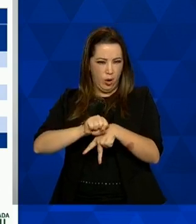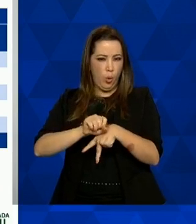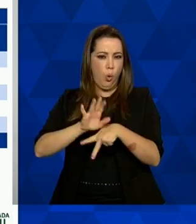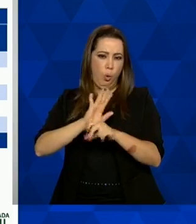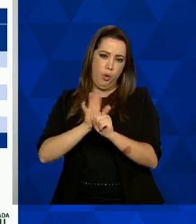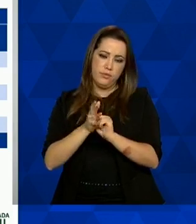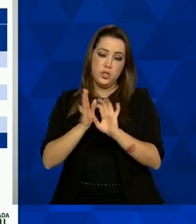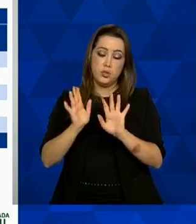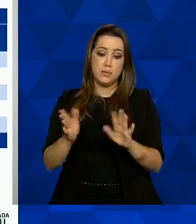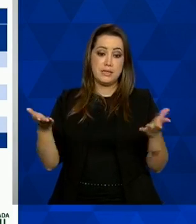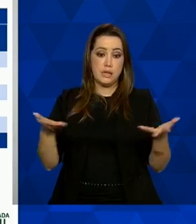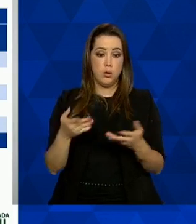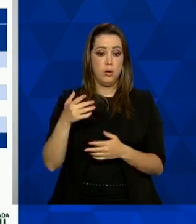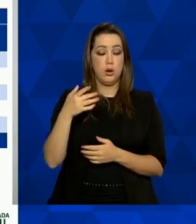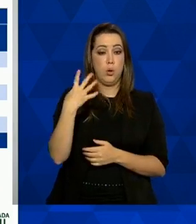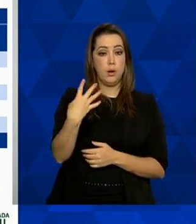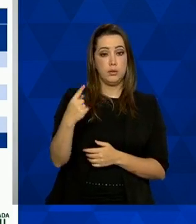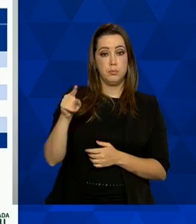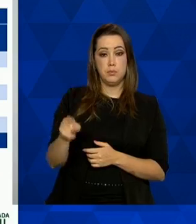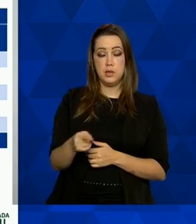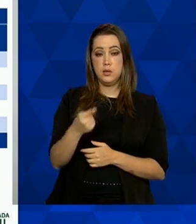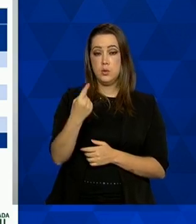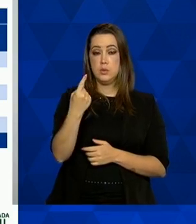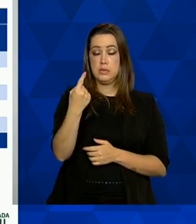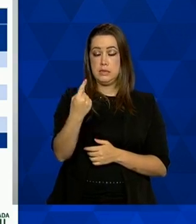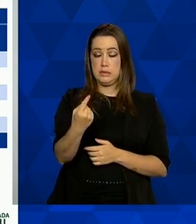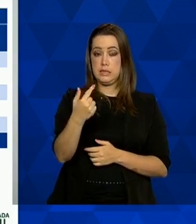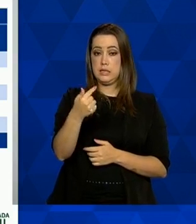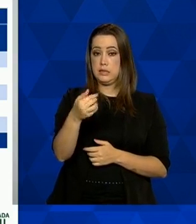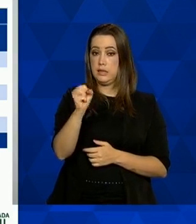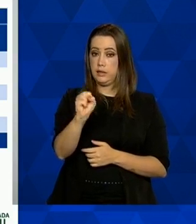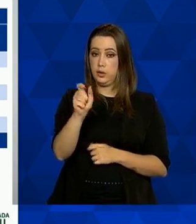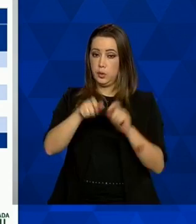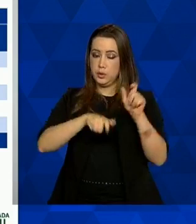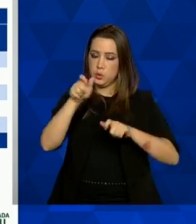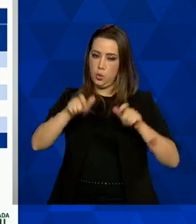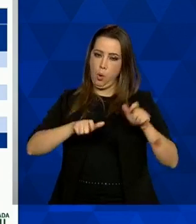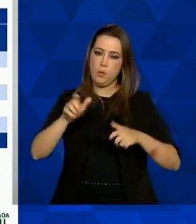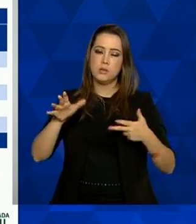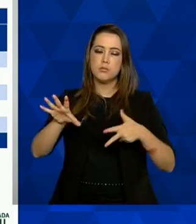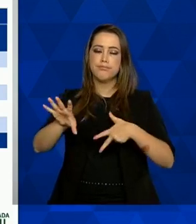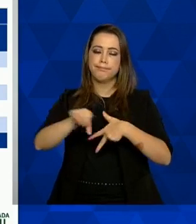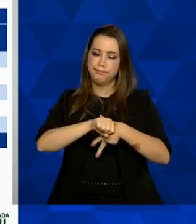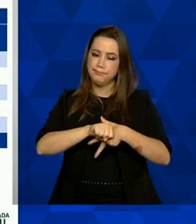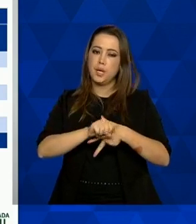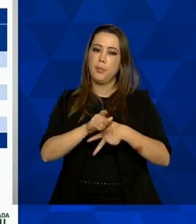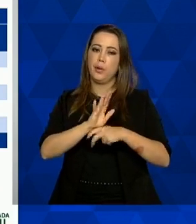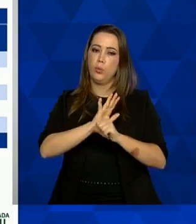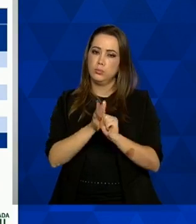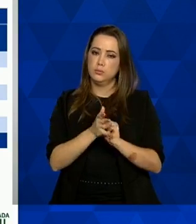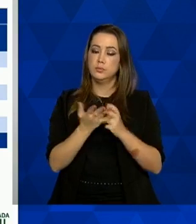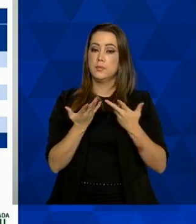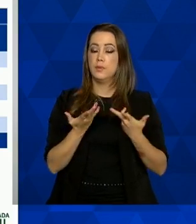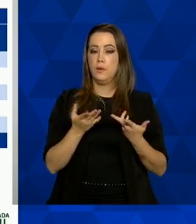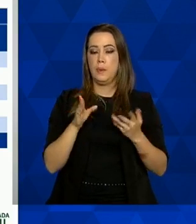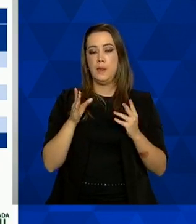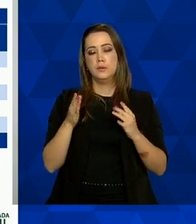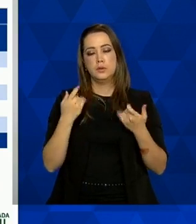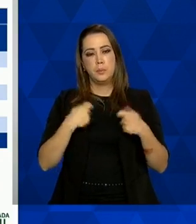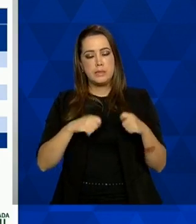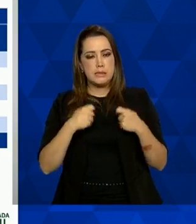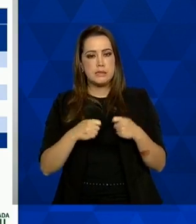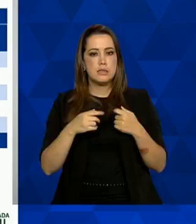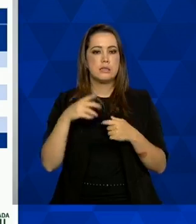lembrando que a grande maioria reportaram um pequeno número de casos mostrando que a importância do